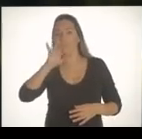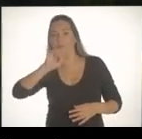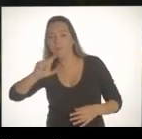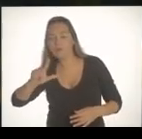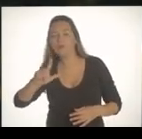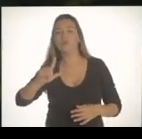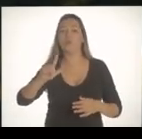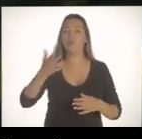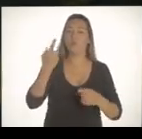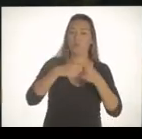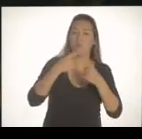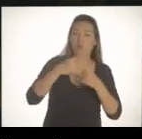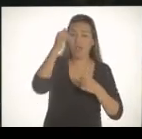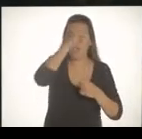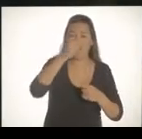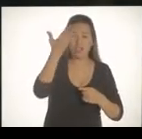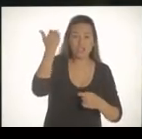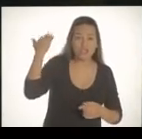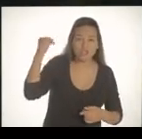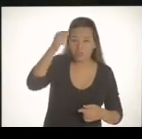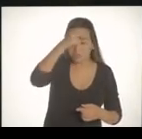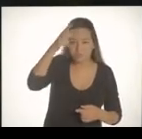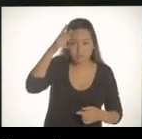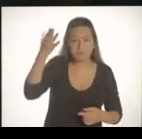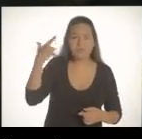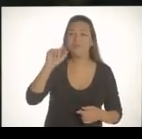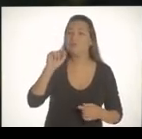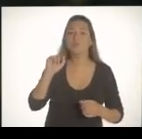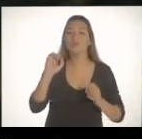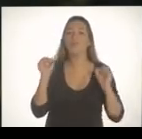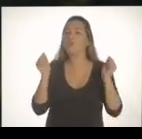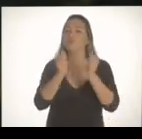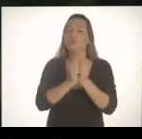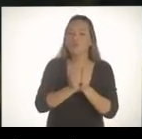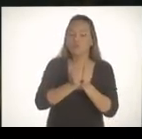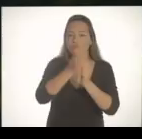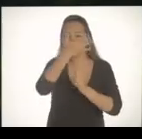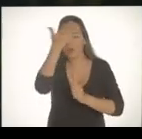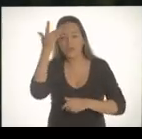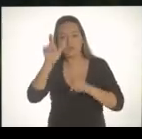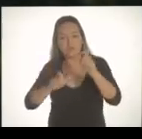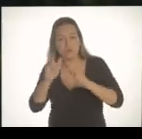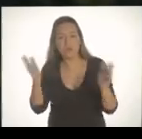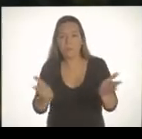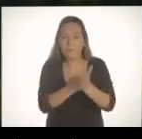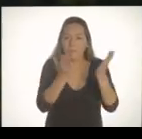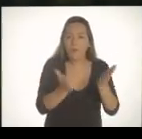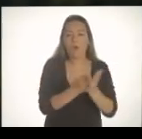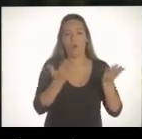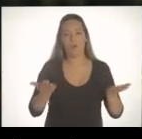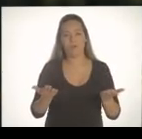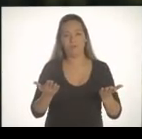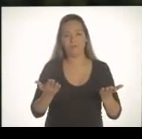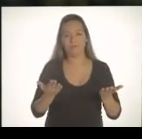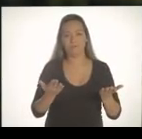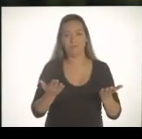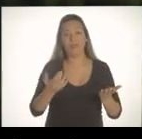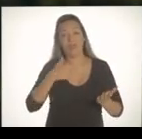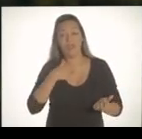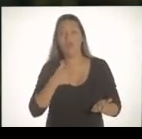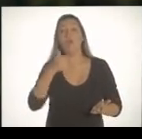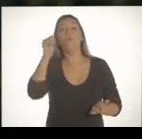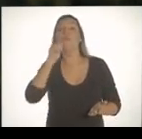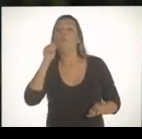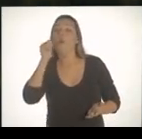cidade que está do lado dos mais pobres, não está do lado da população que mais precisa. É uma candidatura que tem uma